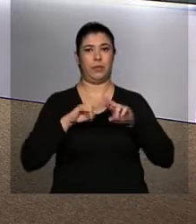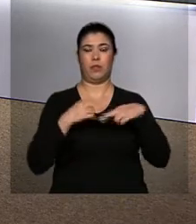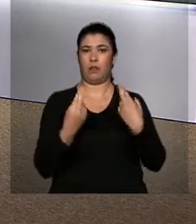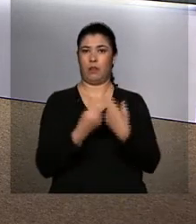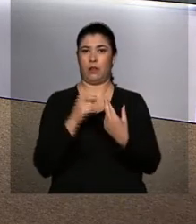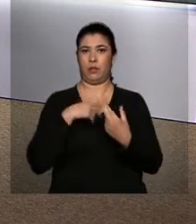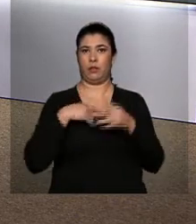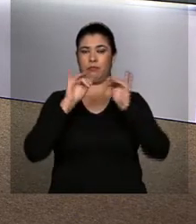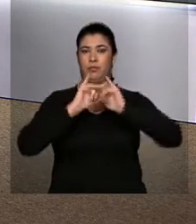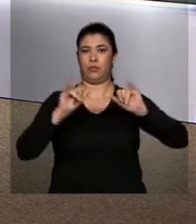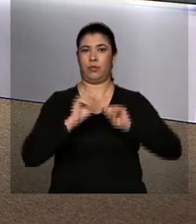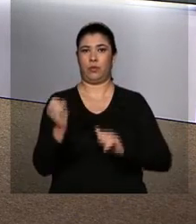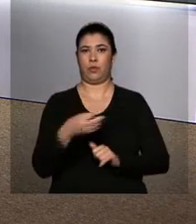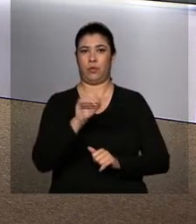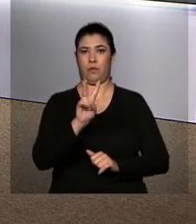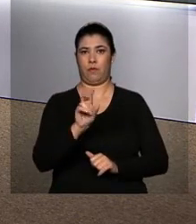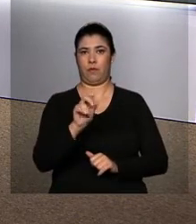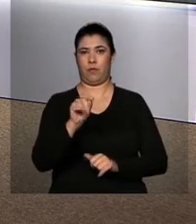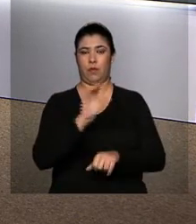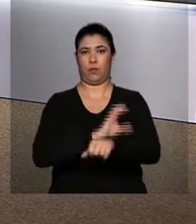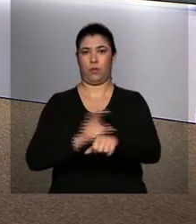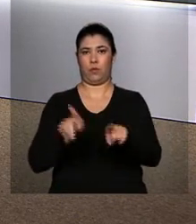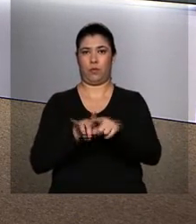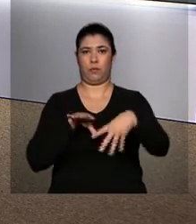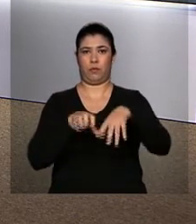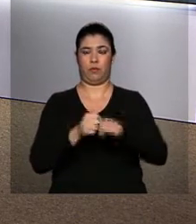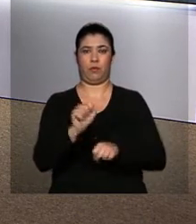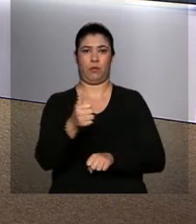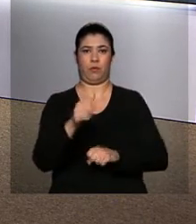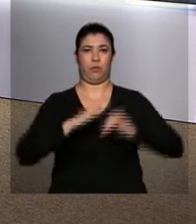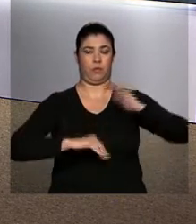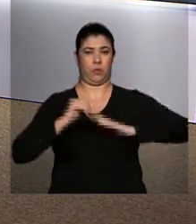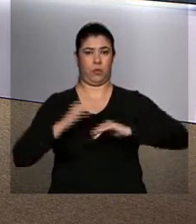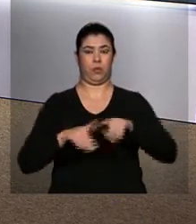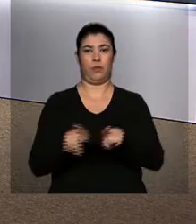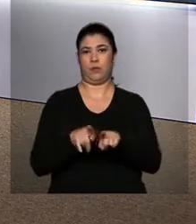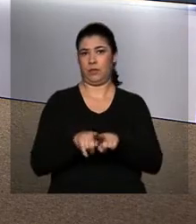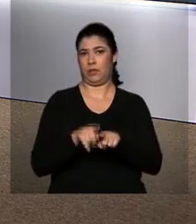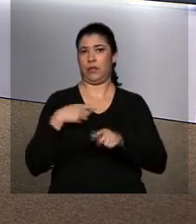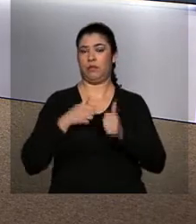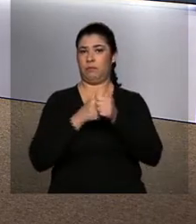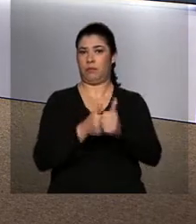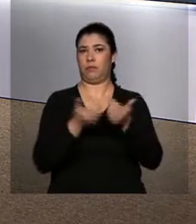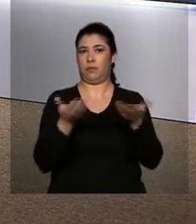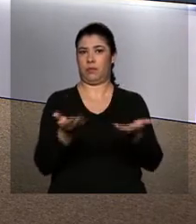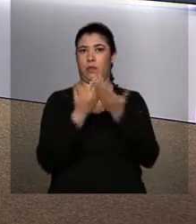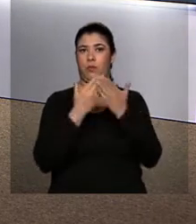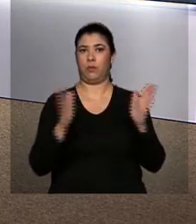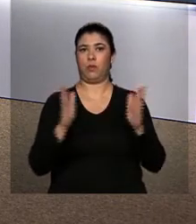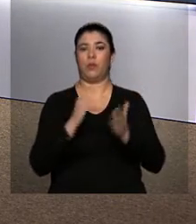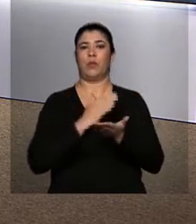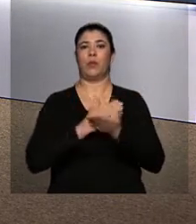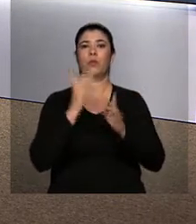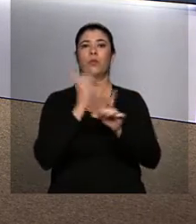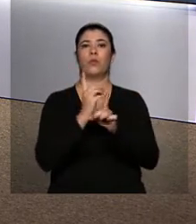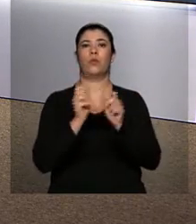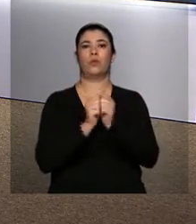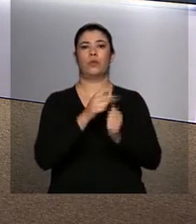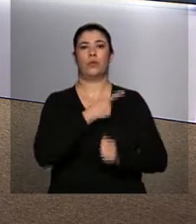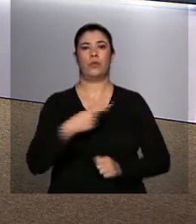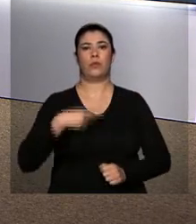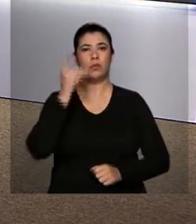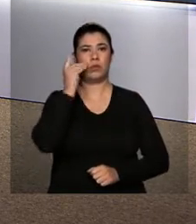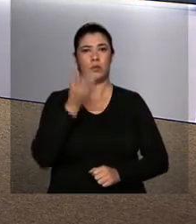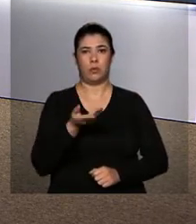serão lançadas novas vagas em cursos de formação e qualificação profissional. Vamos acompanhar a abertura do encontro com a presidenta Dilma